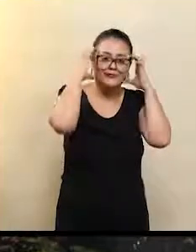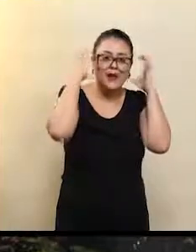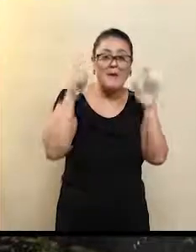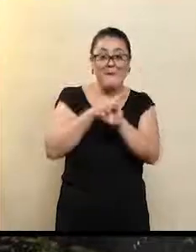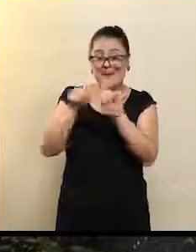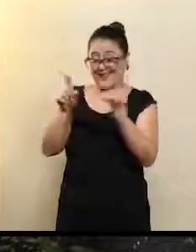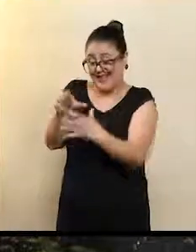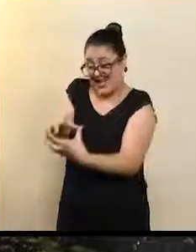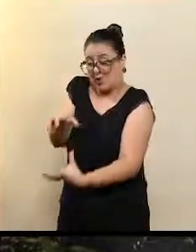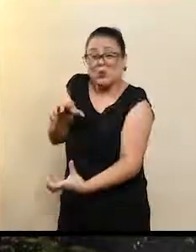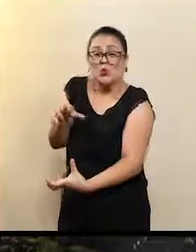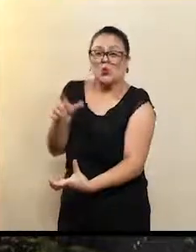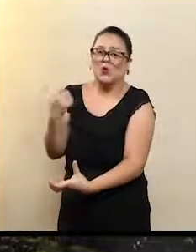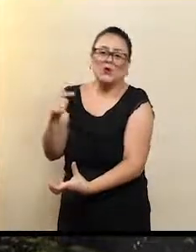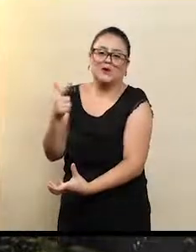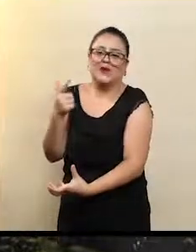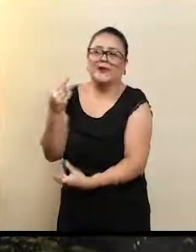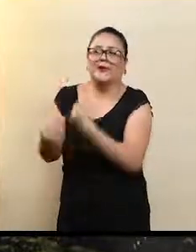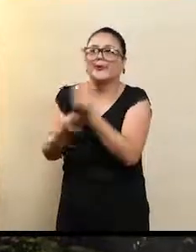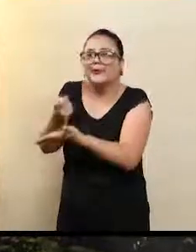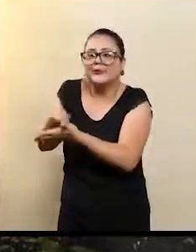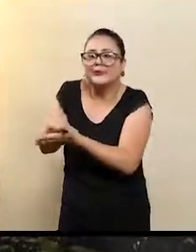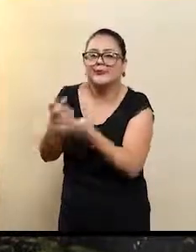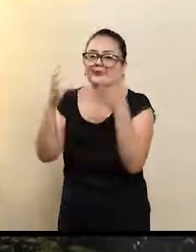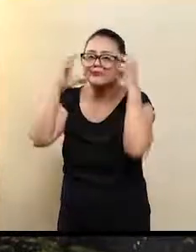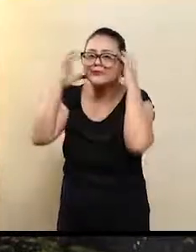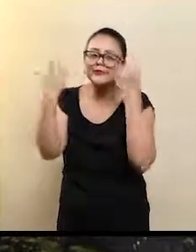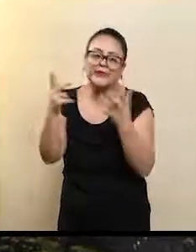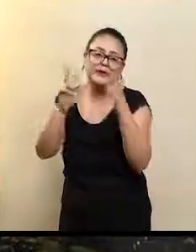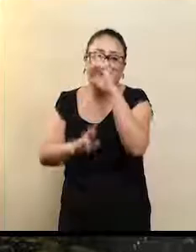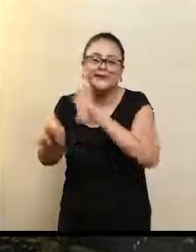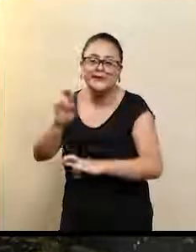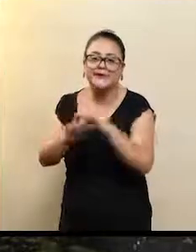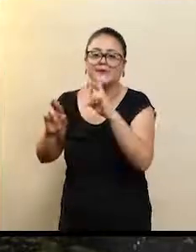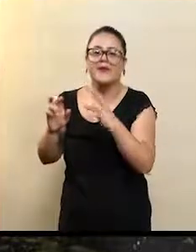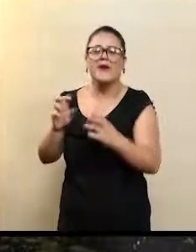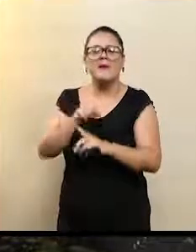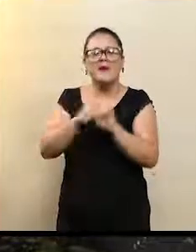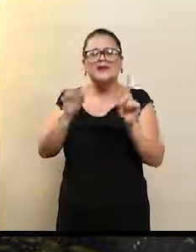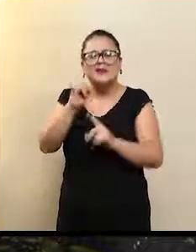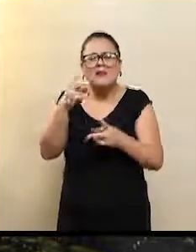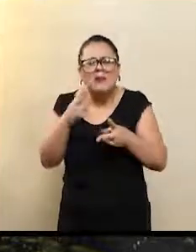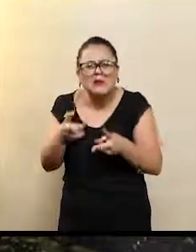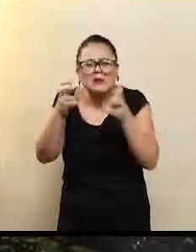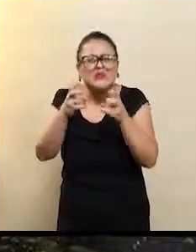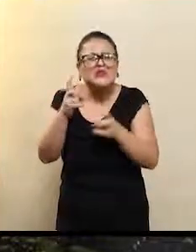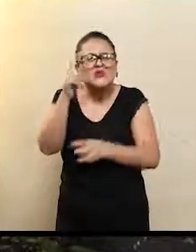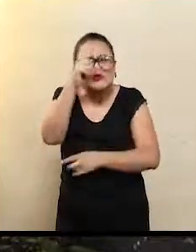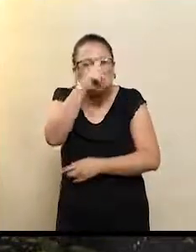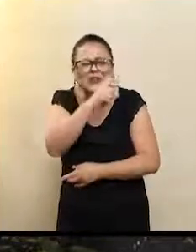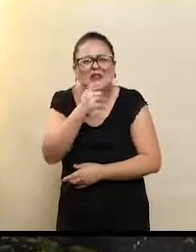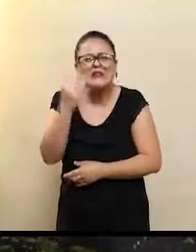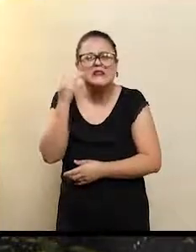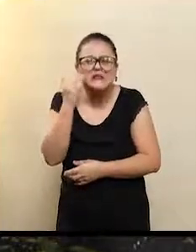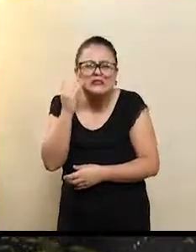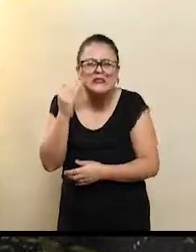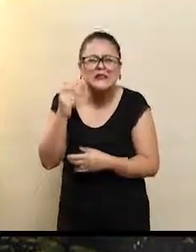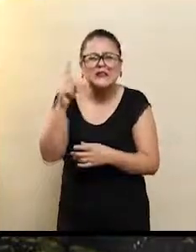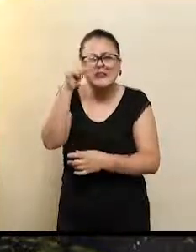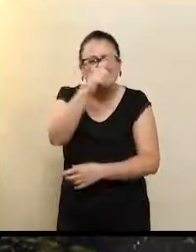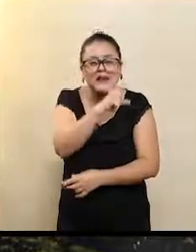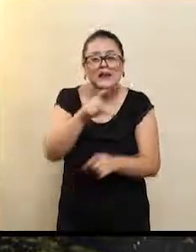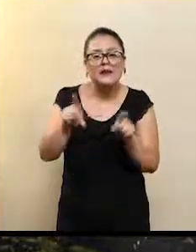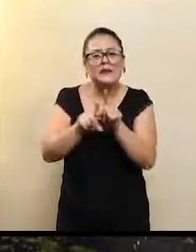qualquer tipo de sintoma que nós comentamos, de dificuldade de compreensão, né? A pessoa deve ter uma autocrítica e